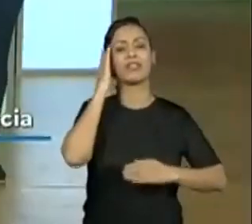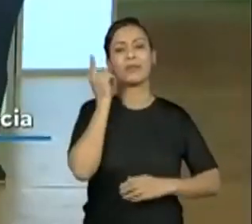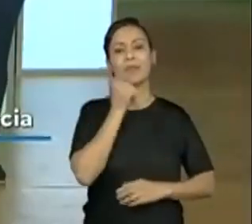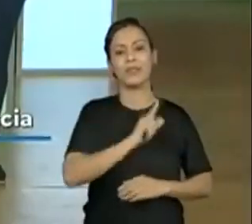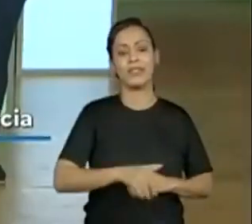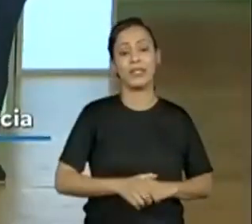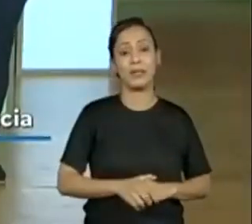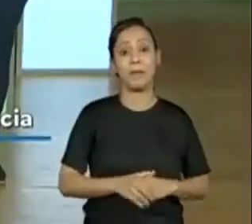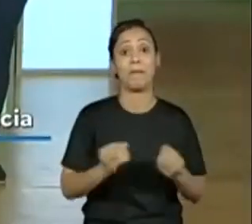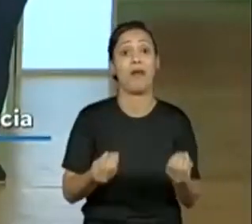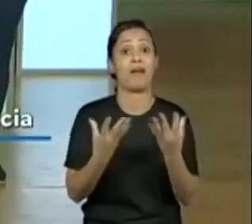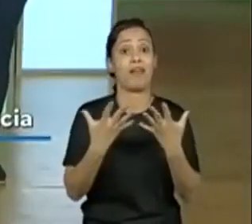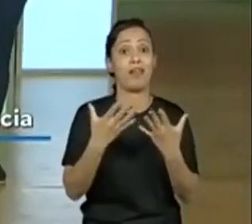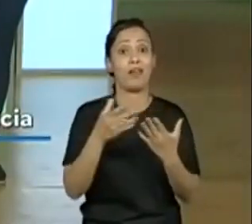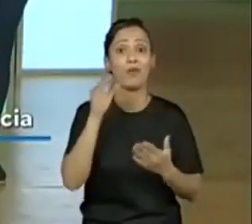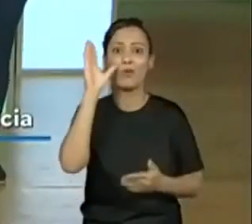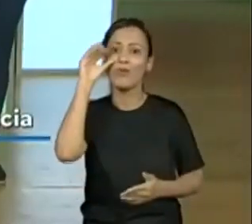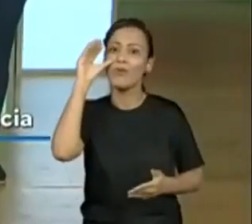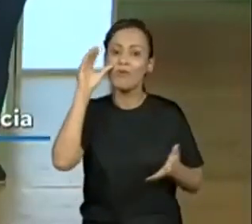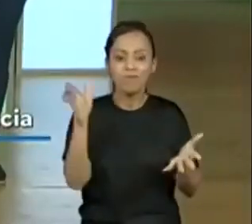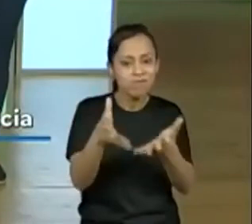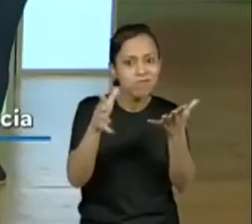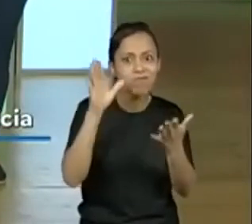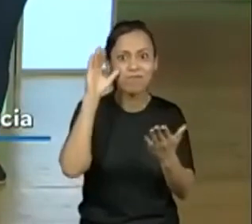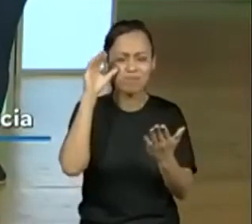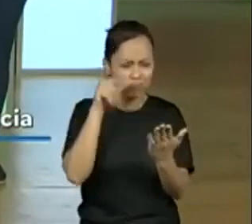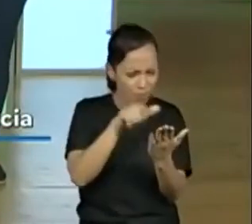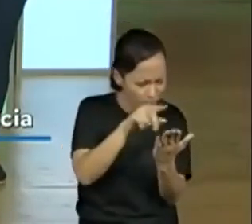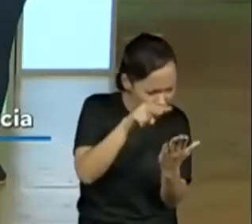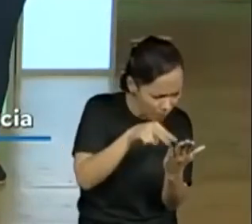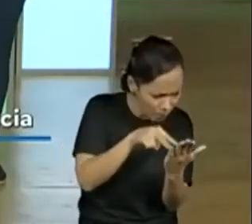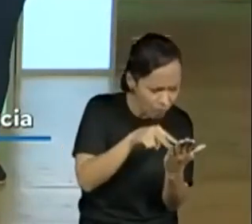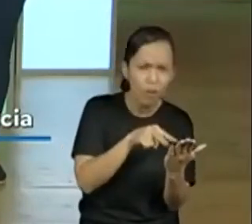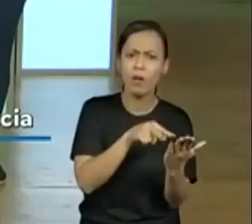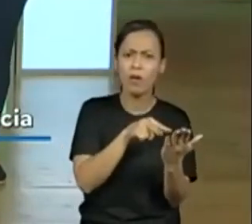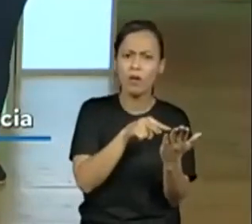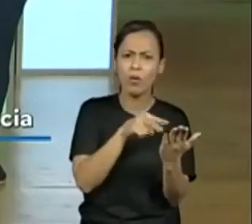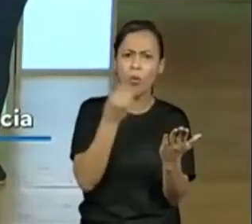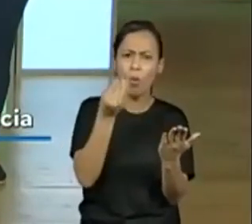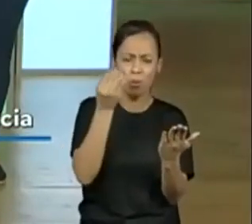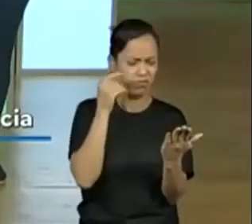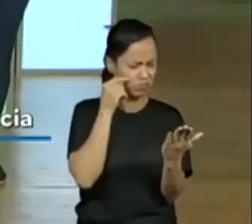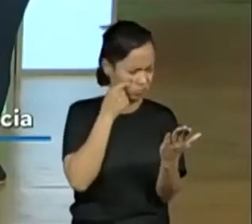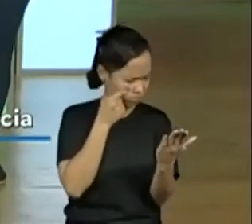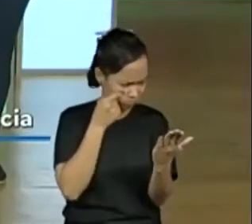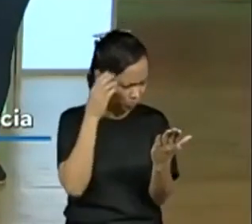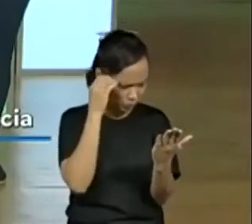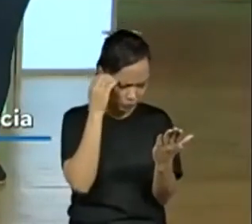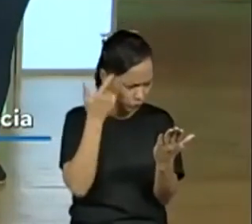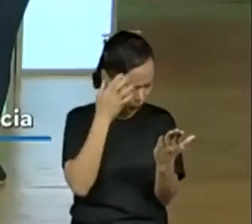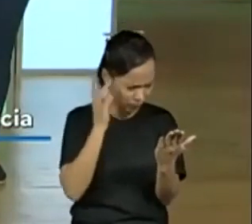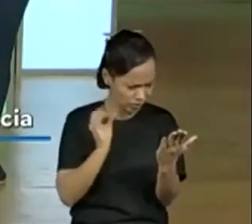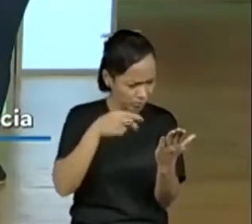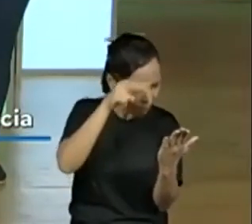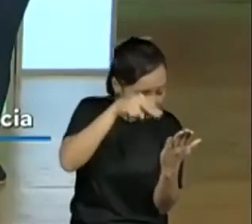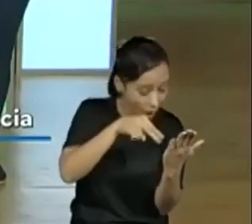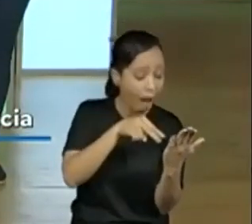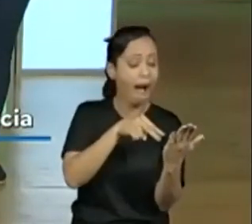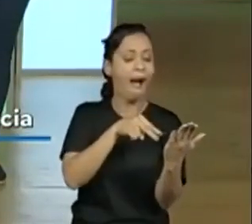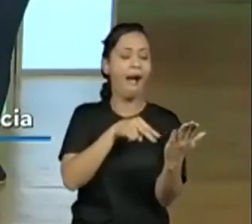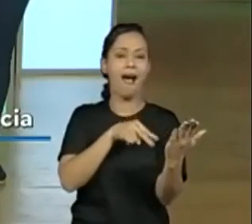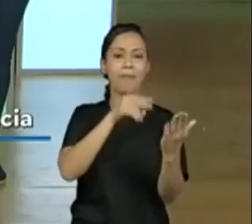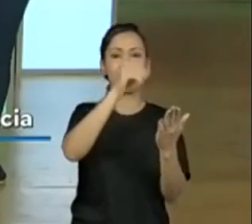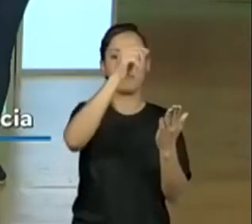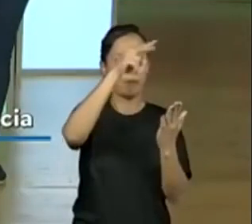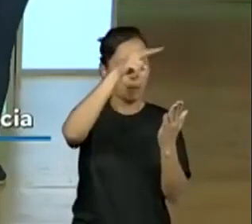você continuar a leitura. e isso acontece também nos telejornais, né, professora? Exatamente. Eles vão falando as manchetes, às vezes